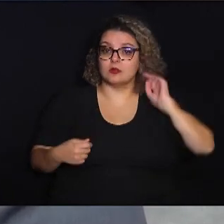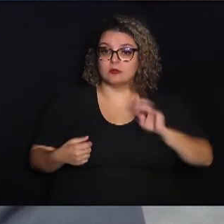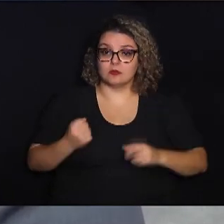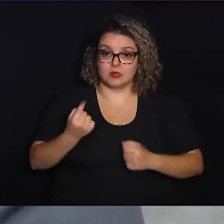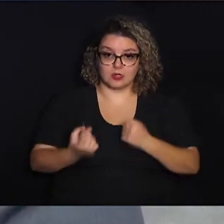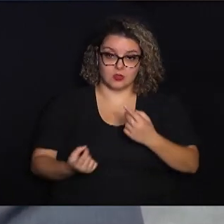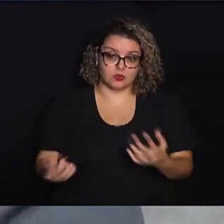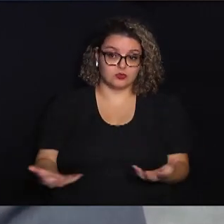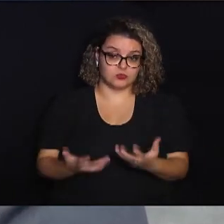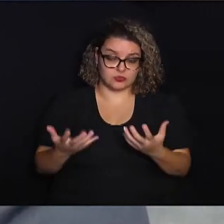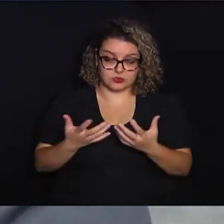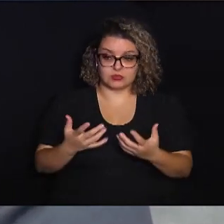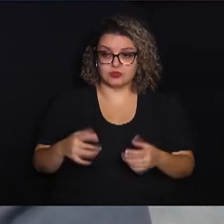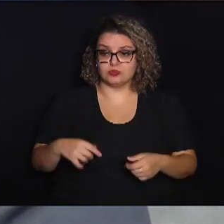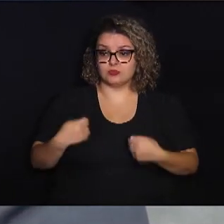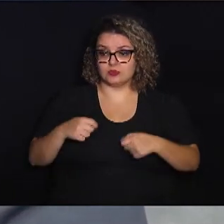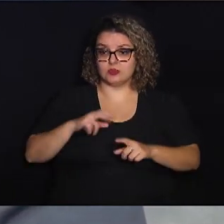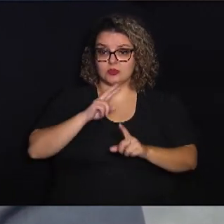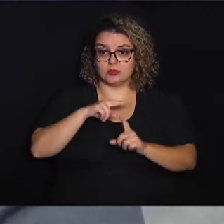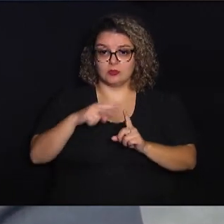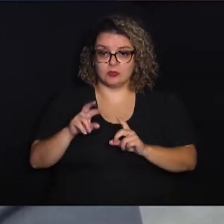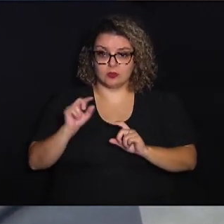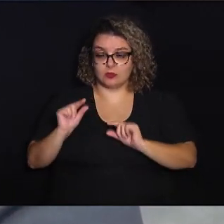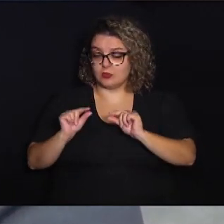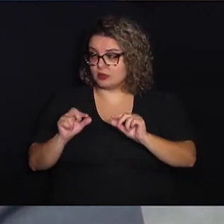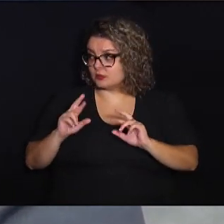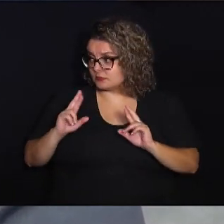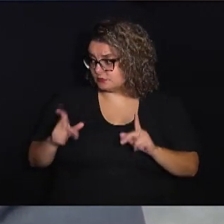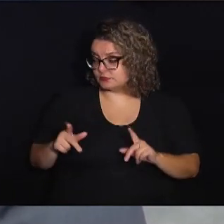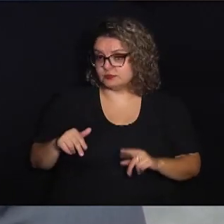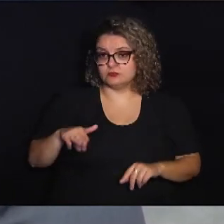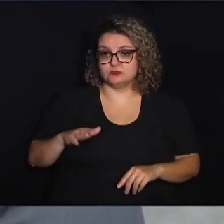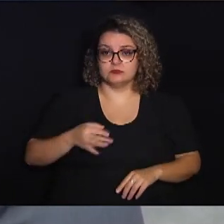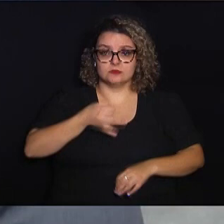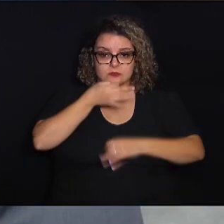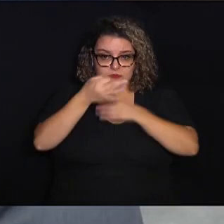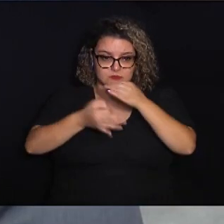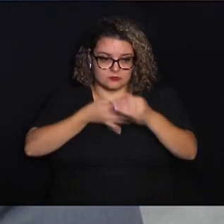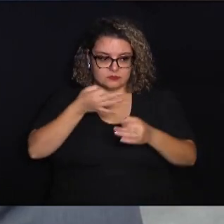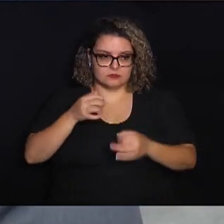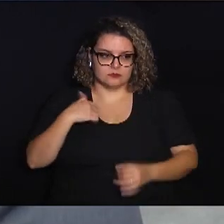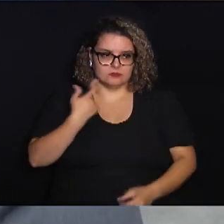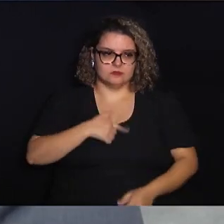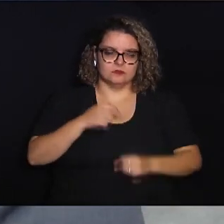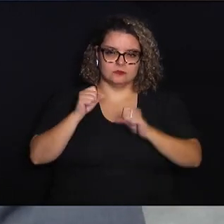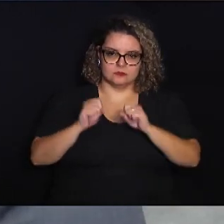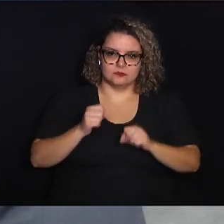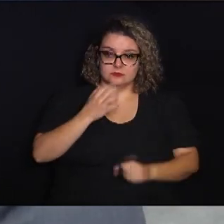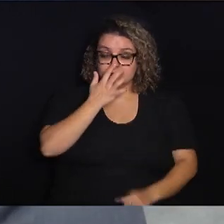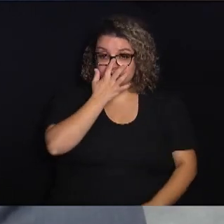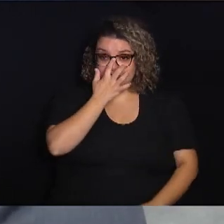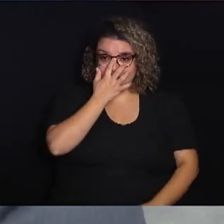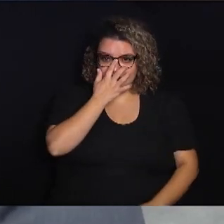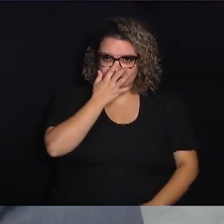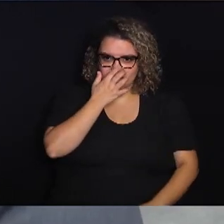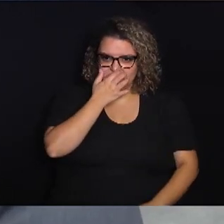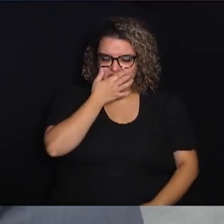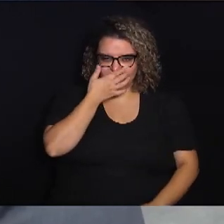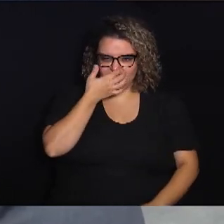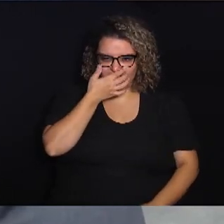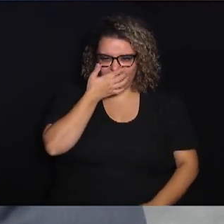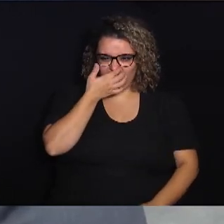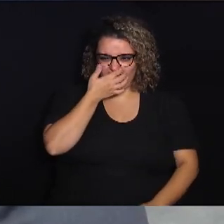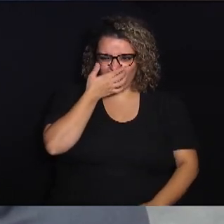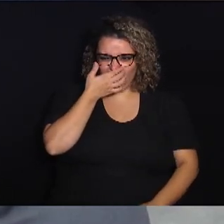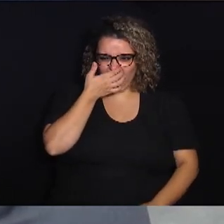alguns incentivos, nós precisamos ter um olhar um pouquinho diferente, um olhar mais crítico, para que nós possamos ver a Vila Industrial produzindo